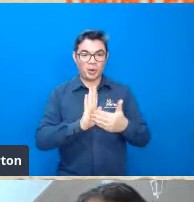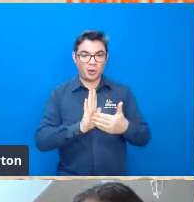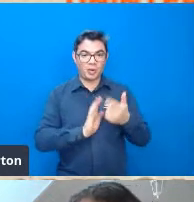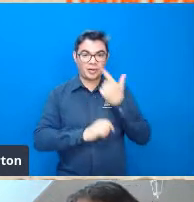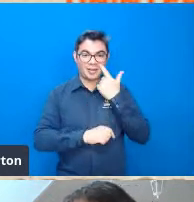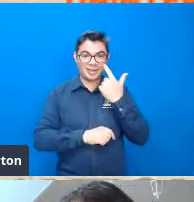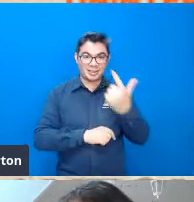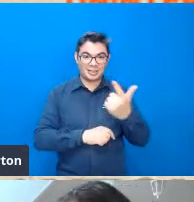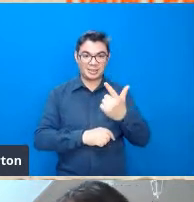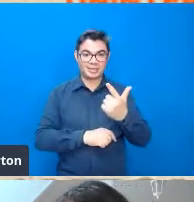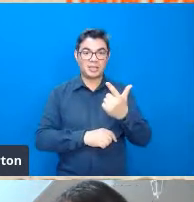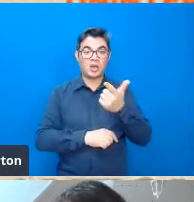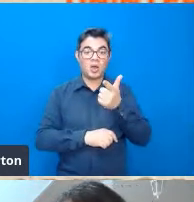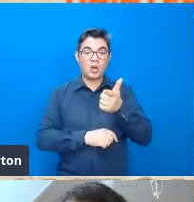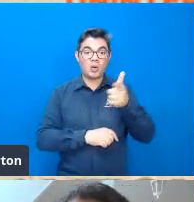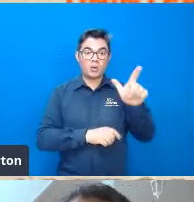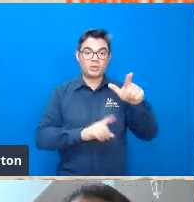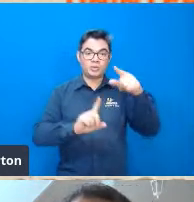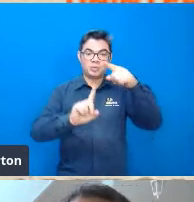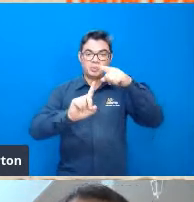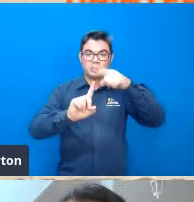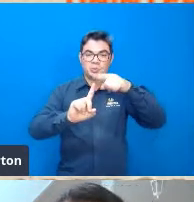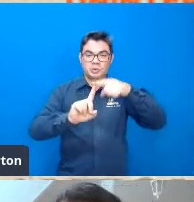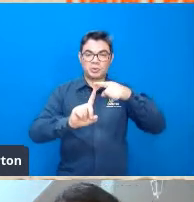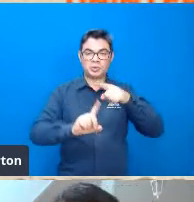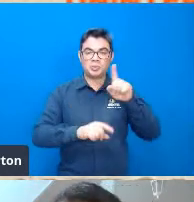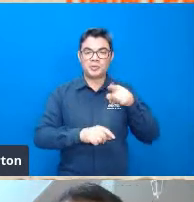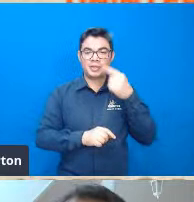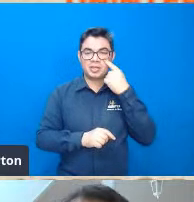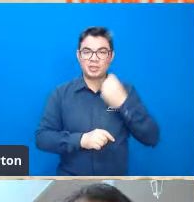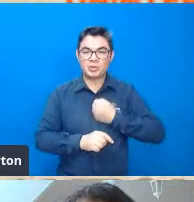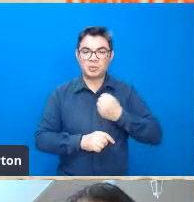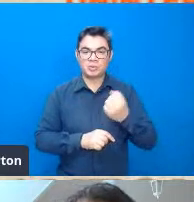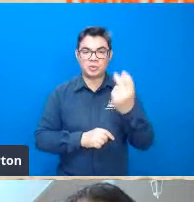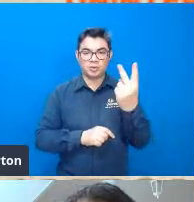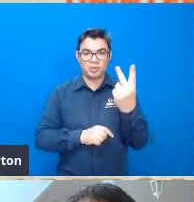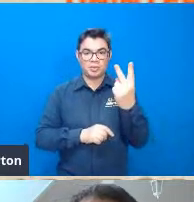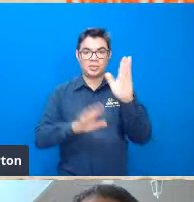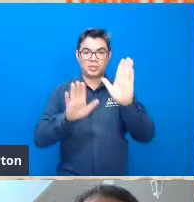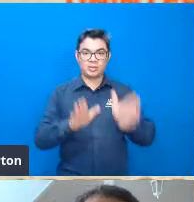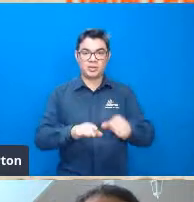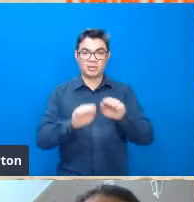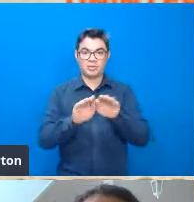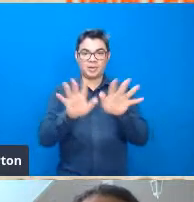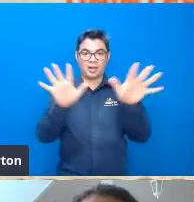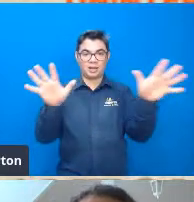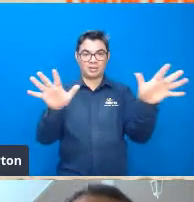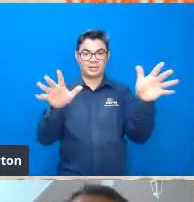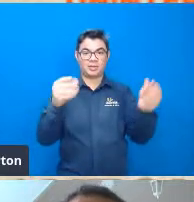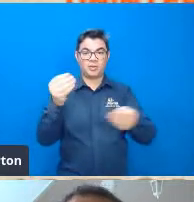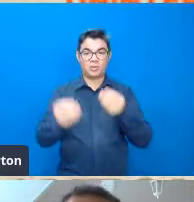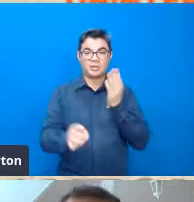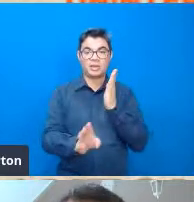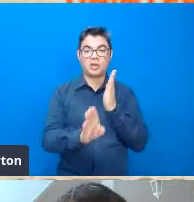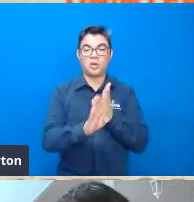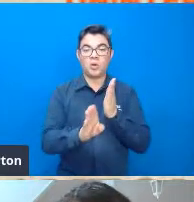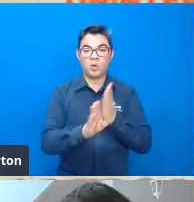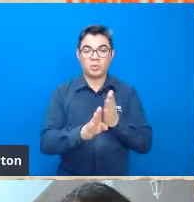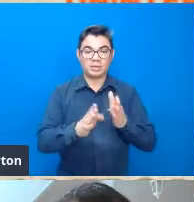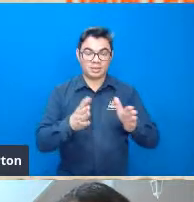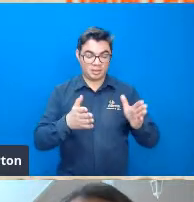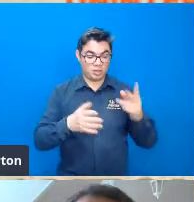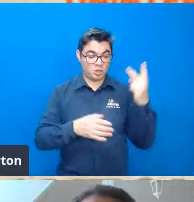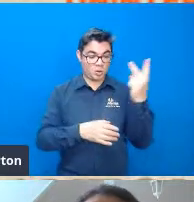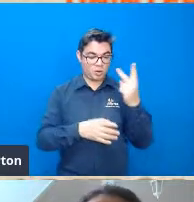esses outros segmentos que eu marquei com o número 2 são segmentos de canal de segunda ordem quando você encontra dois canais de